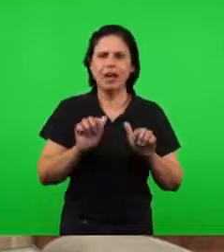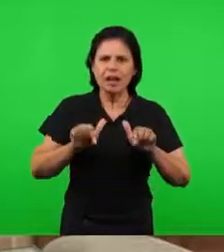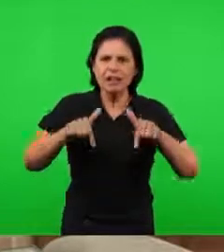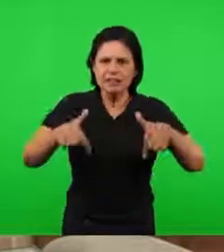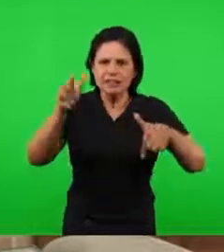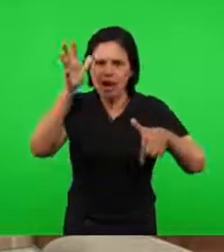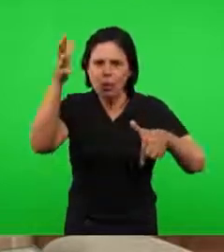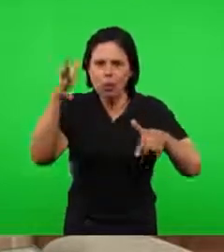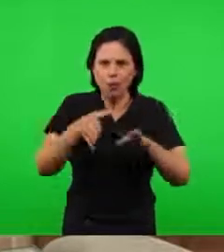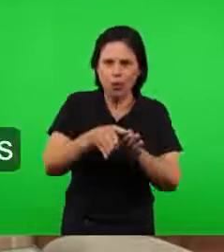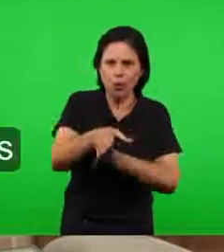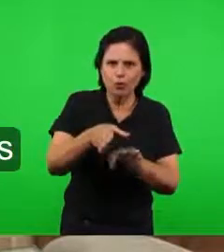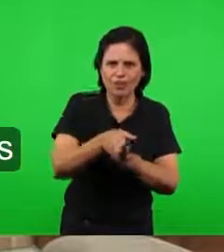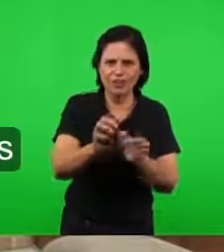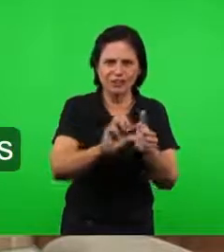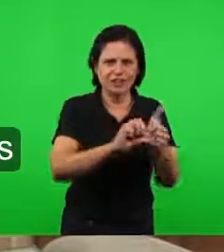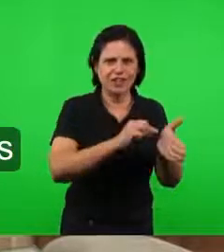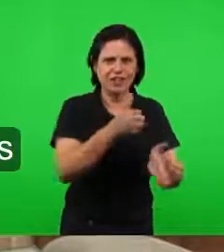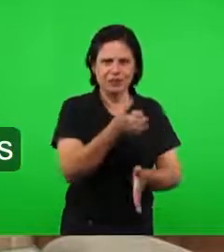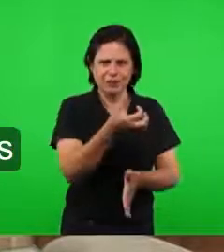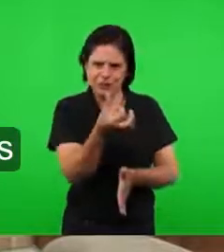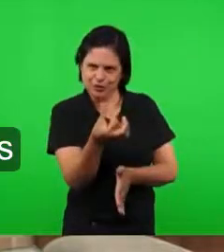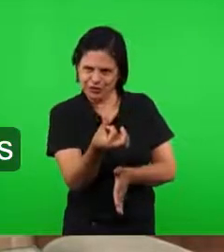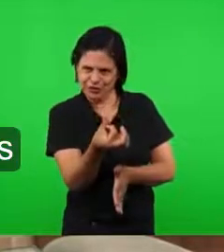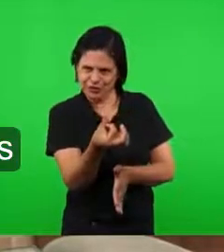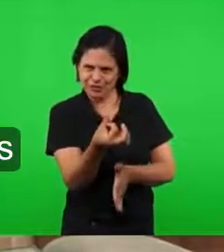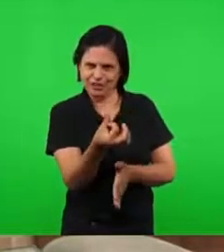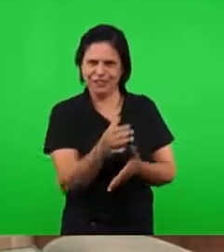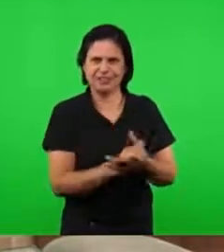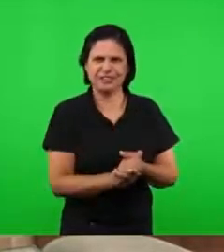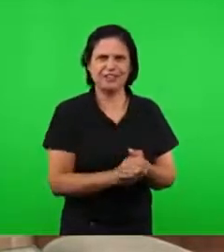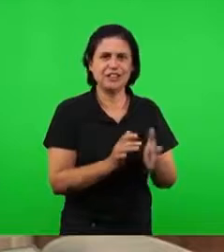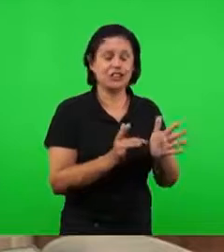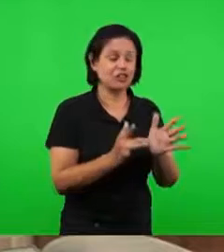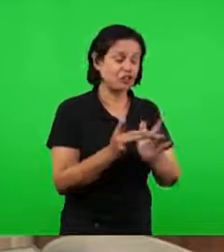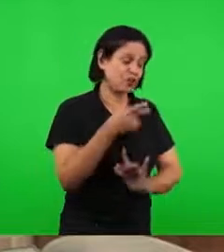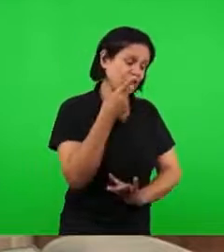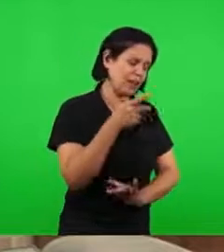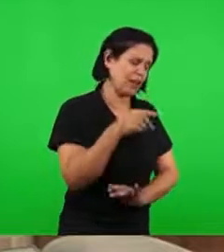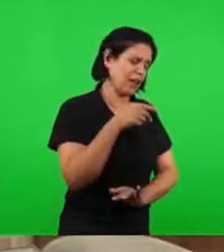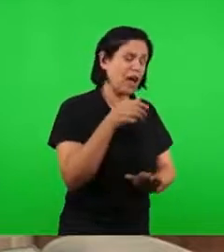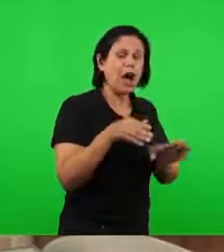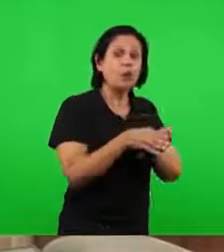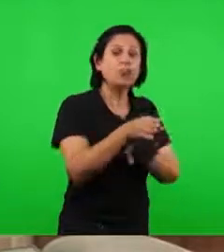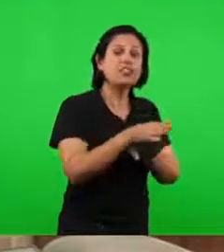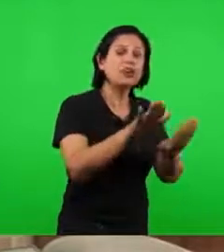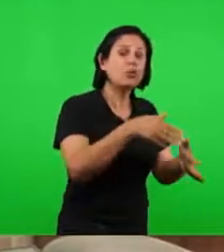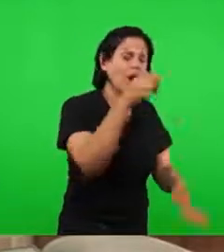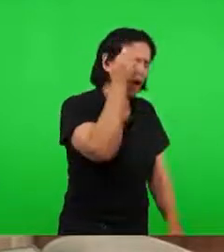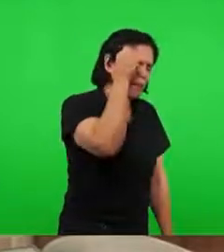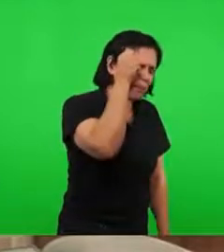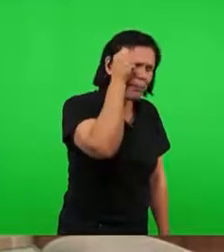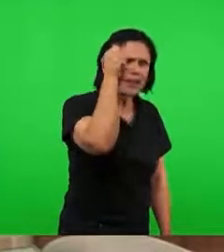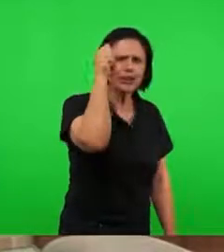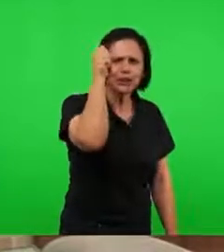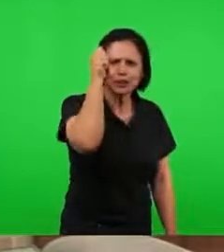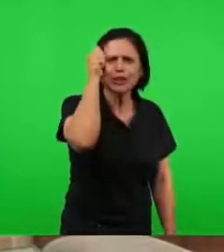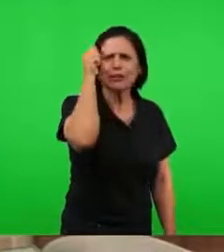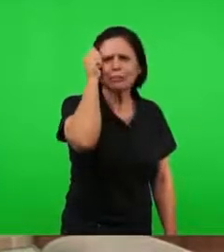está lá no verso 16, na expressão do Senhor, quando diz assim, arrepende-te, arrepende-te. Talvez os irmãos também encontraram